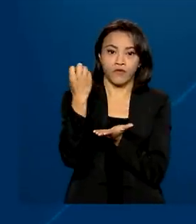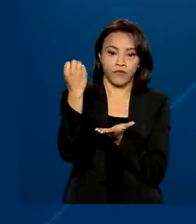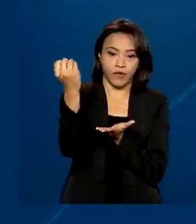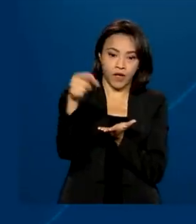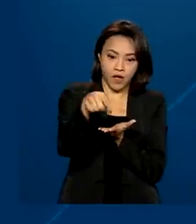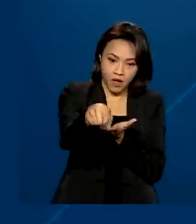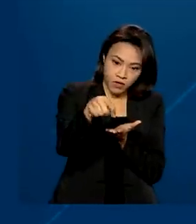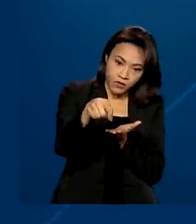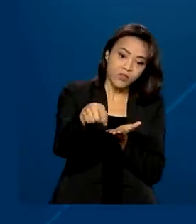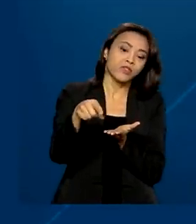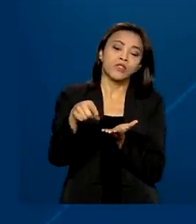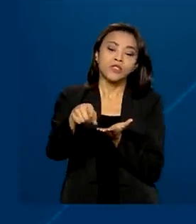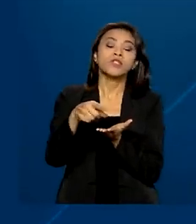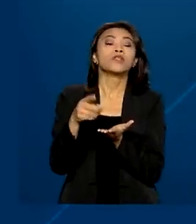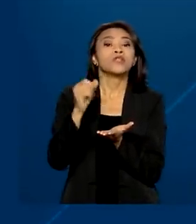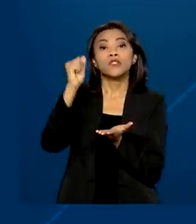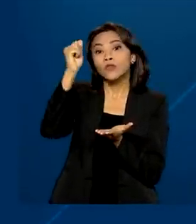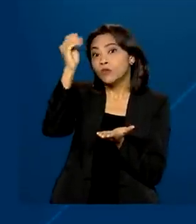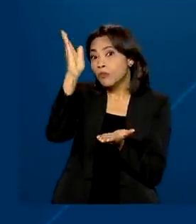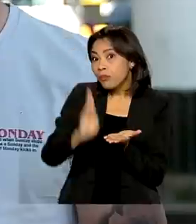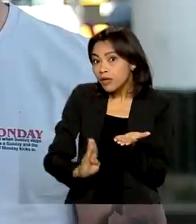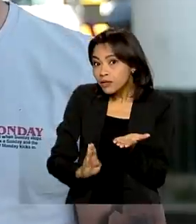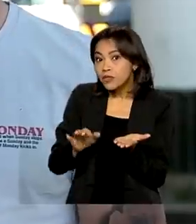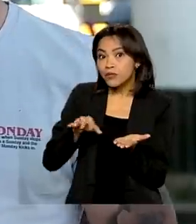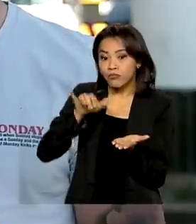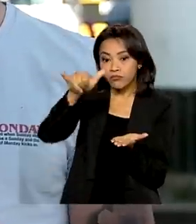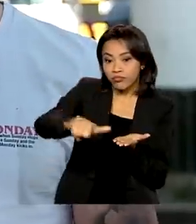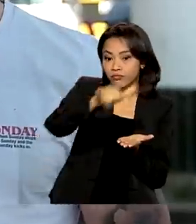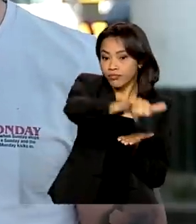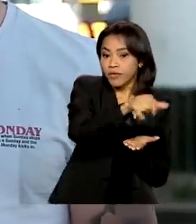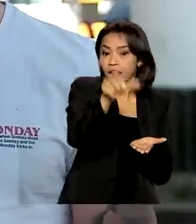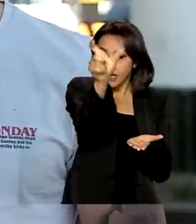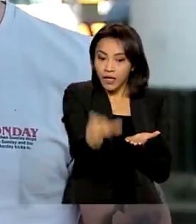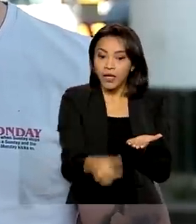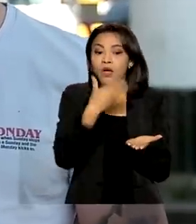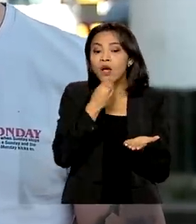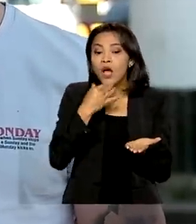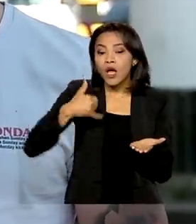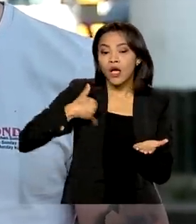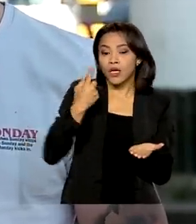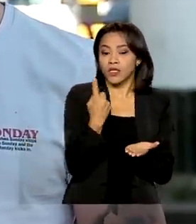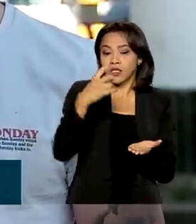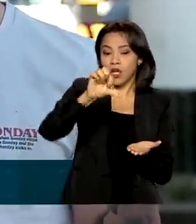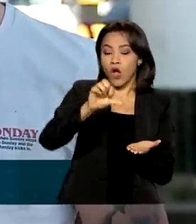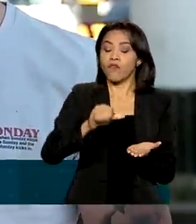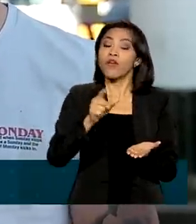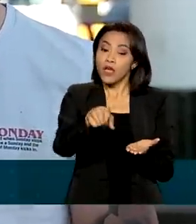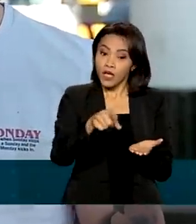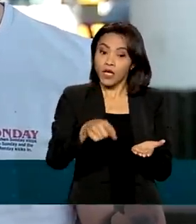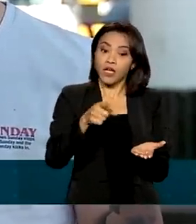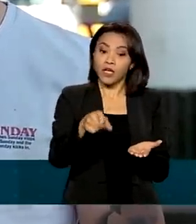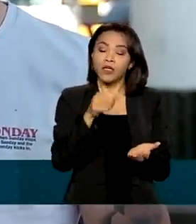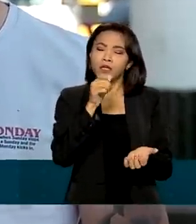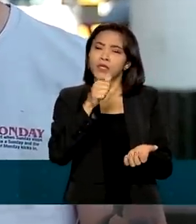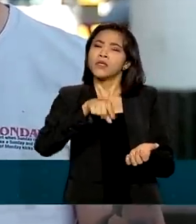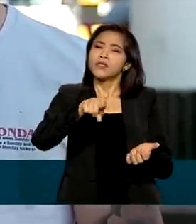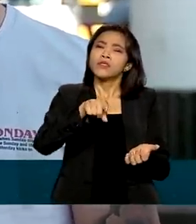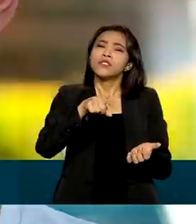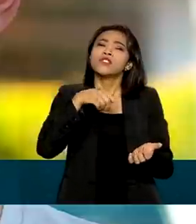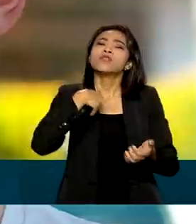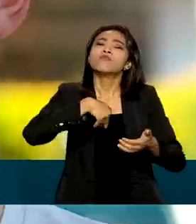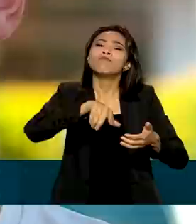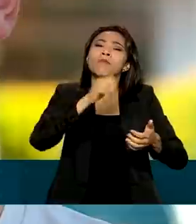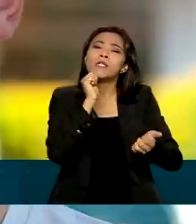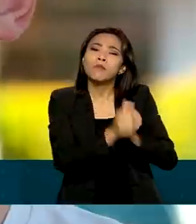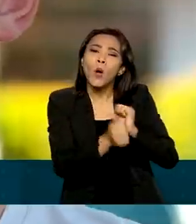autoatendimento nos aeroportos brasileiros. Lucas, de 19 anos, joga profissionalmente num time de Portugal.